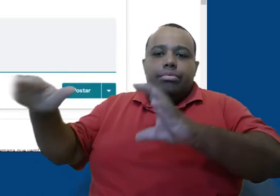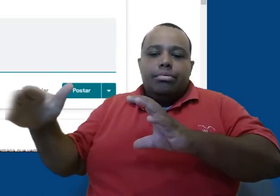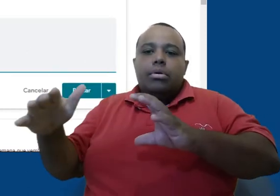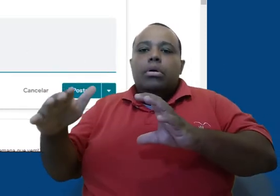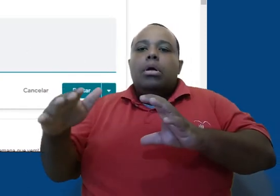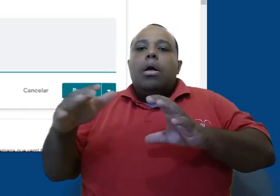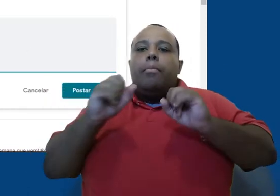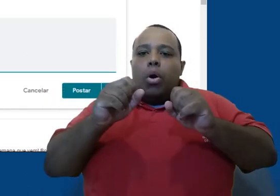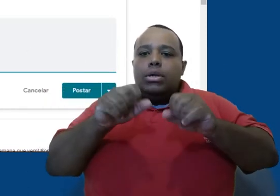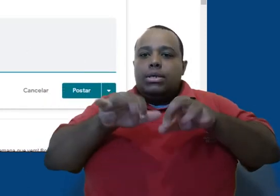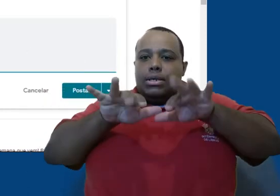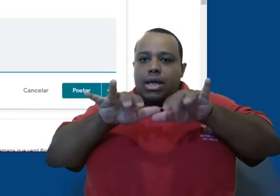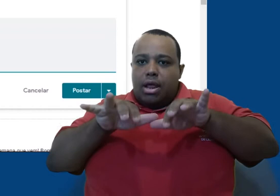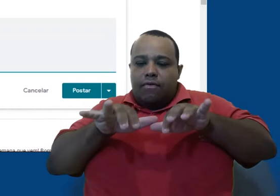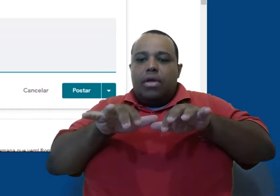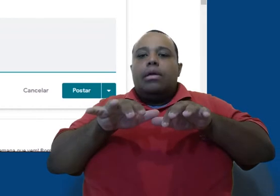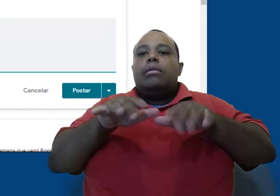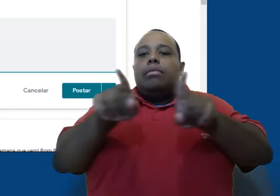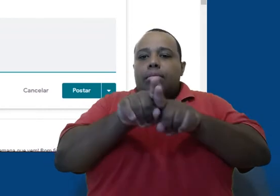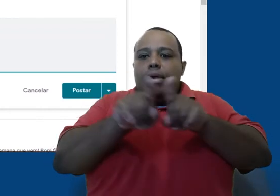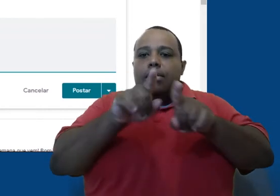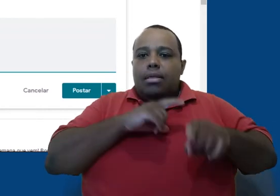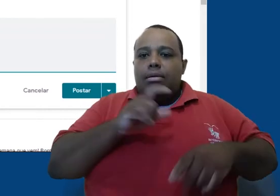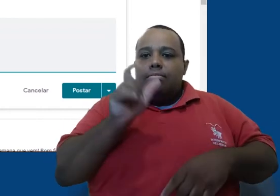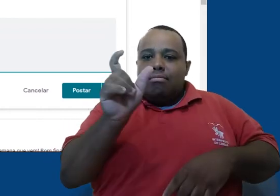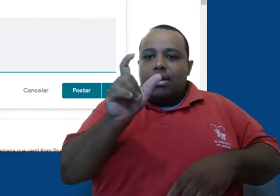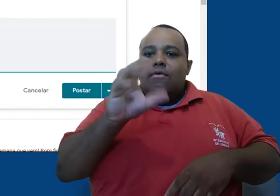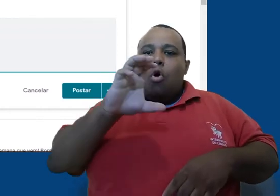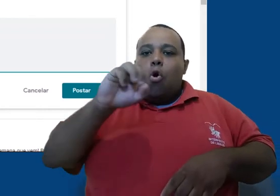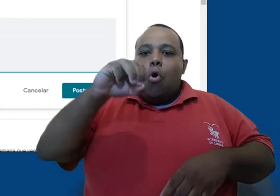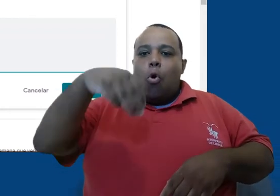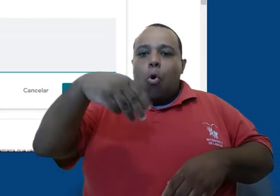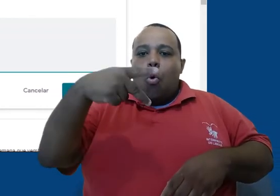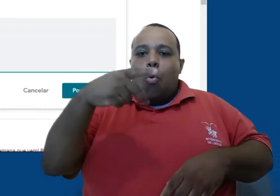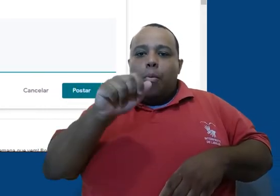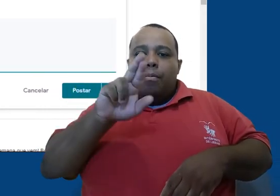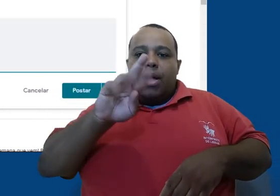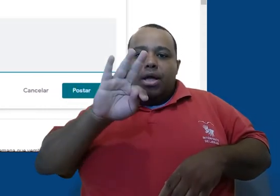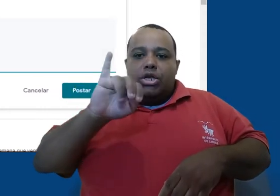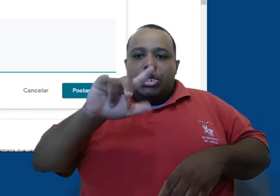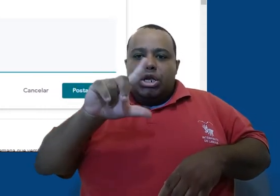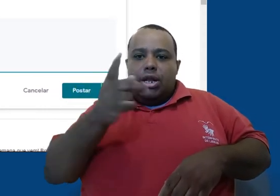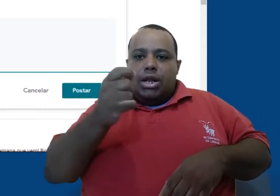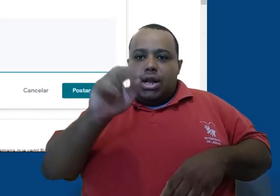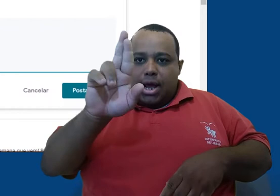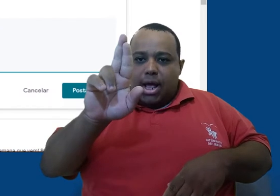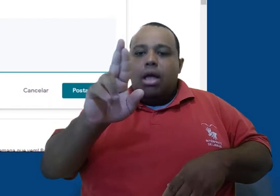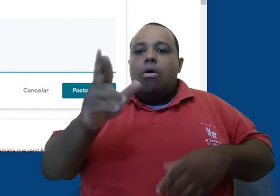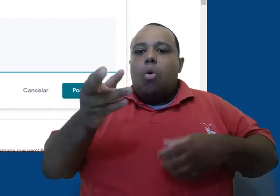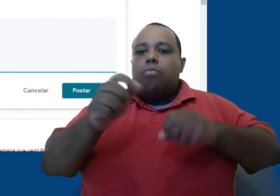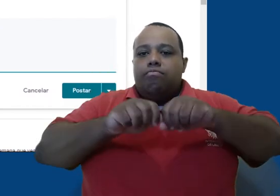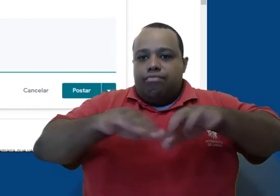mensagem, onde há o campo Compartilhar com a sua turma. Ainda mais abaixo, no canto inferior esquerdo dessa caixa, podemos